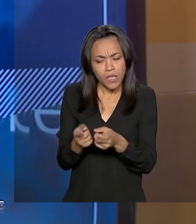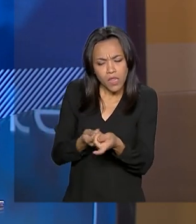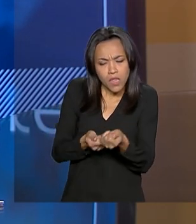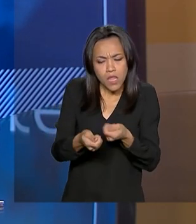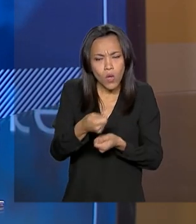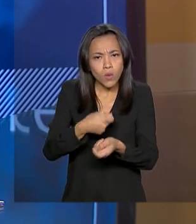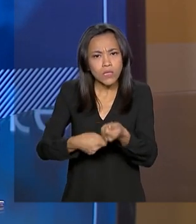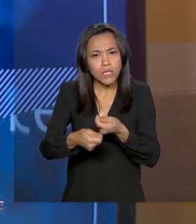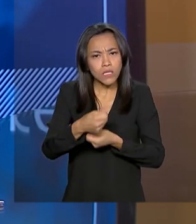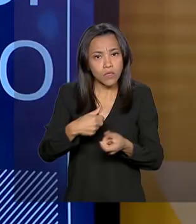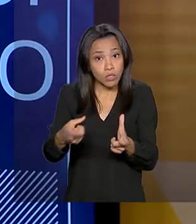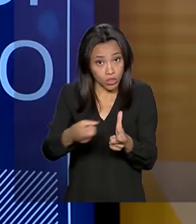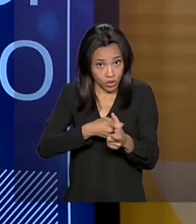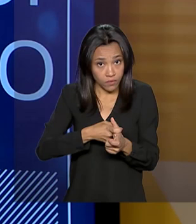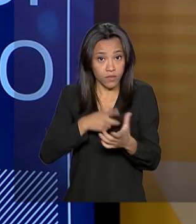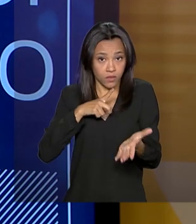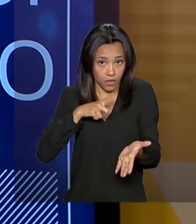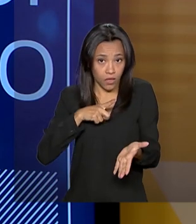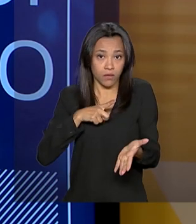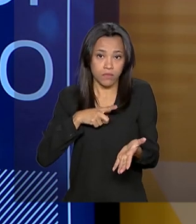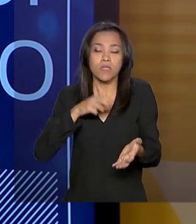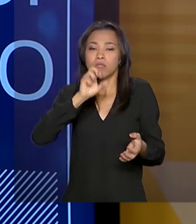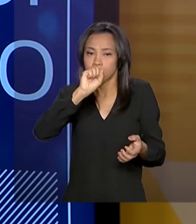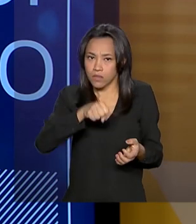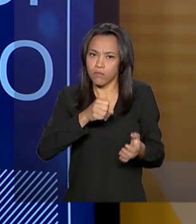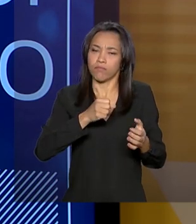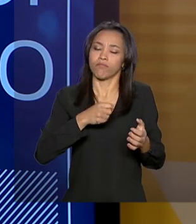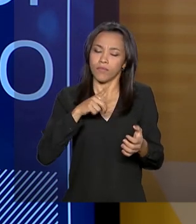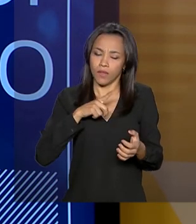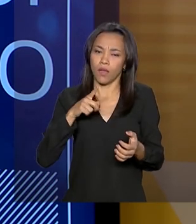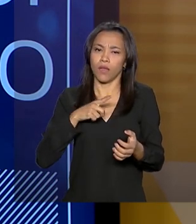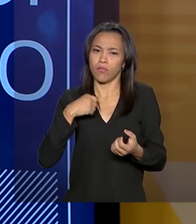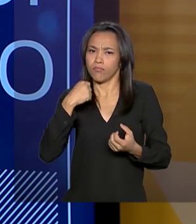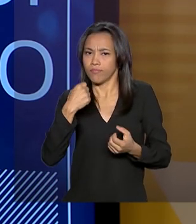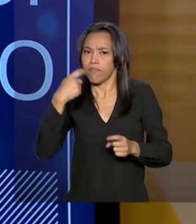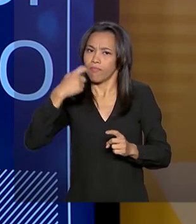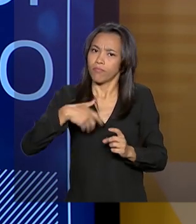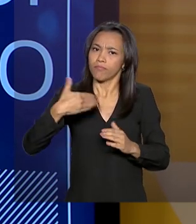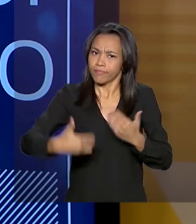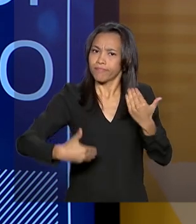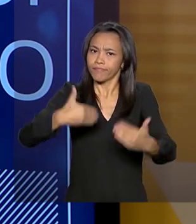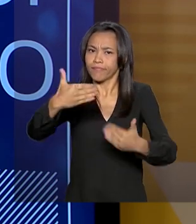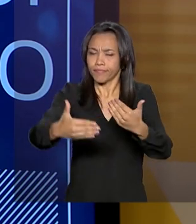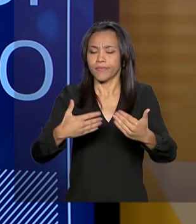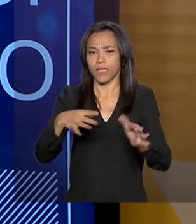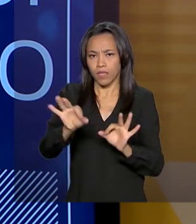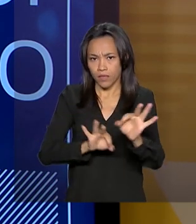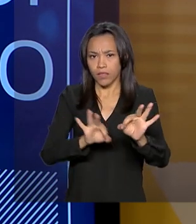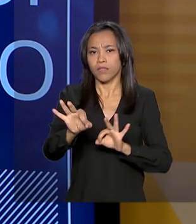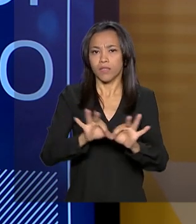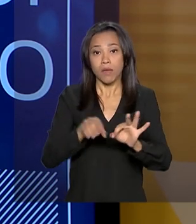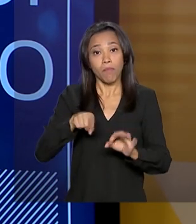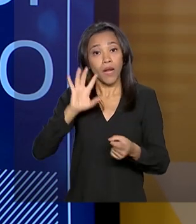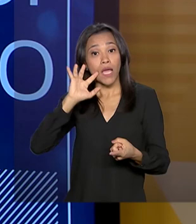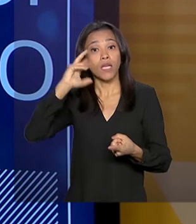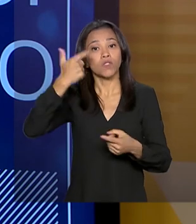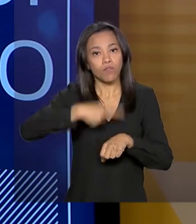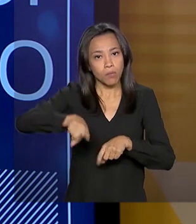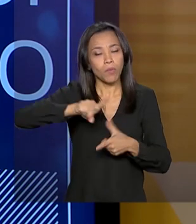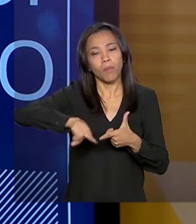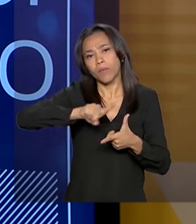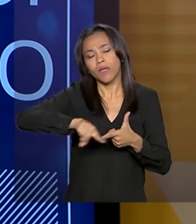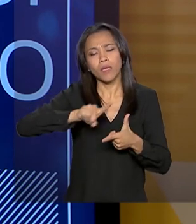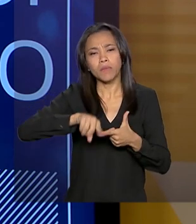consumidores com empresas? Sim, de tempos em tempos, a plataforma é um instrumento de diálogo e de solução de problemas